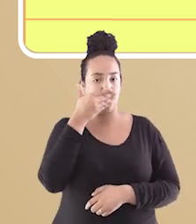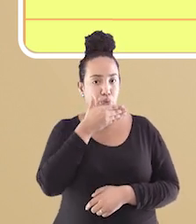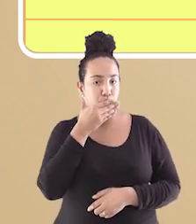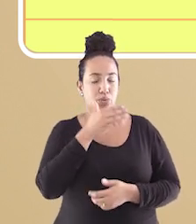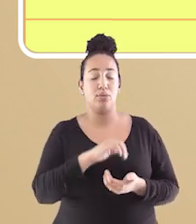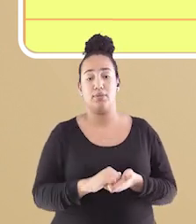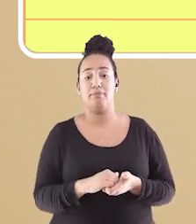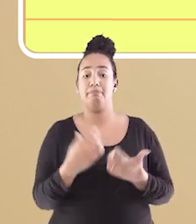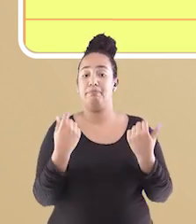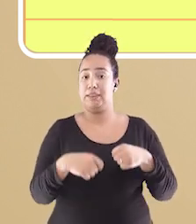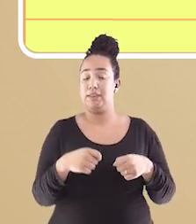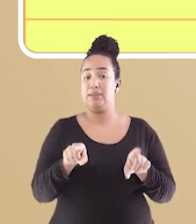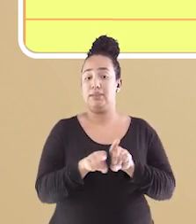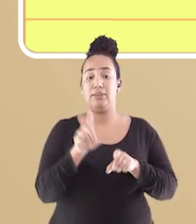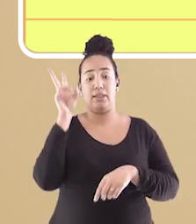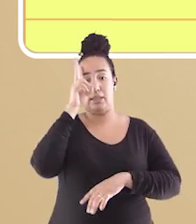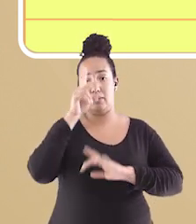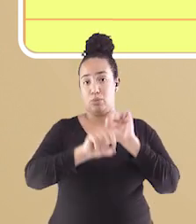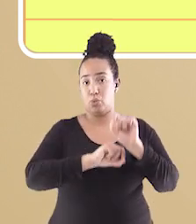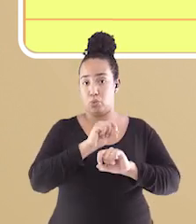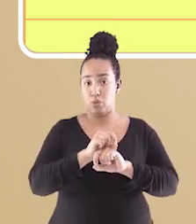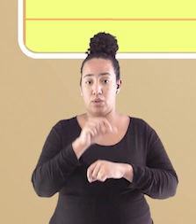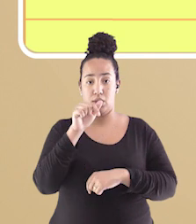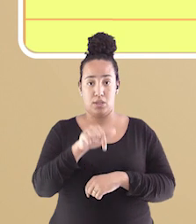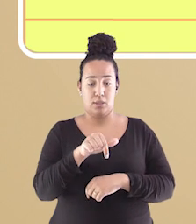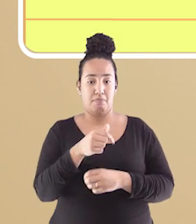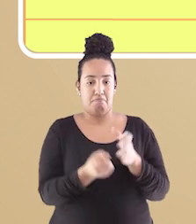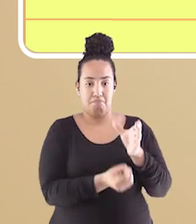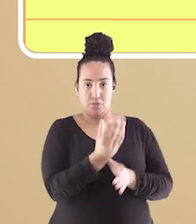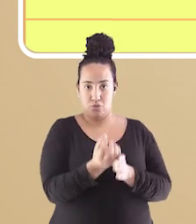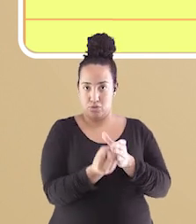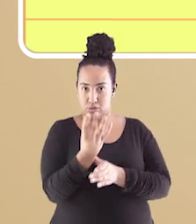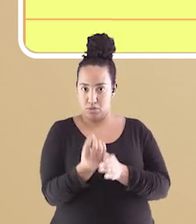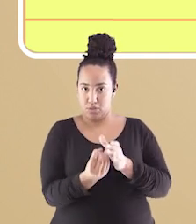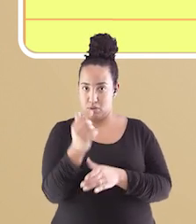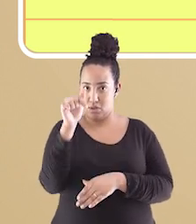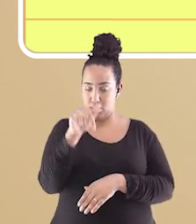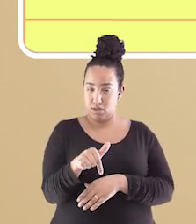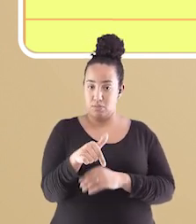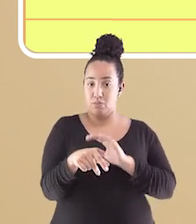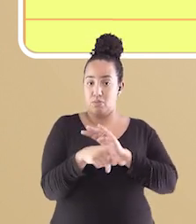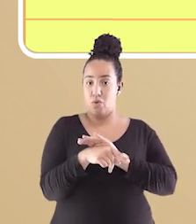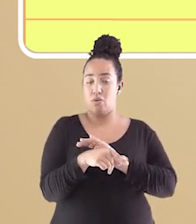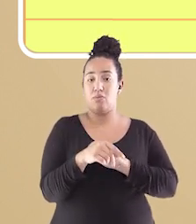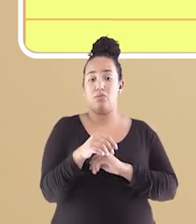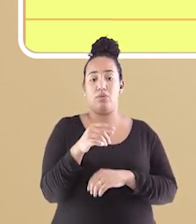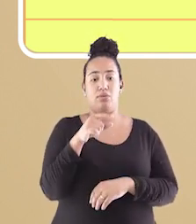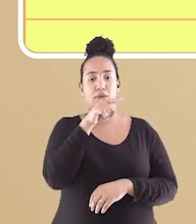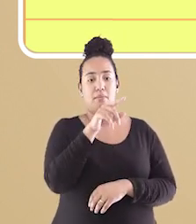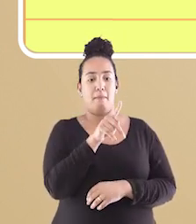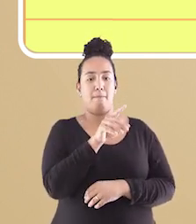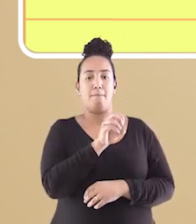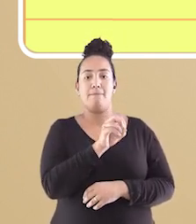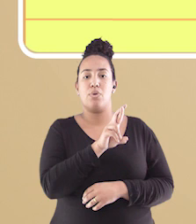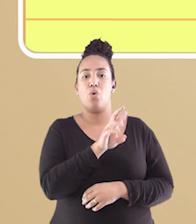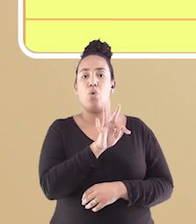Vale ressaltar ainda que o escoamento de boa parte da produção é feito pelo complexo